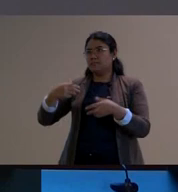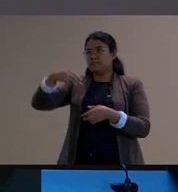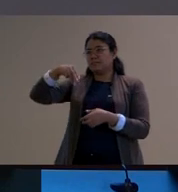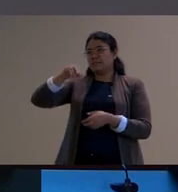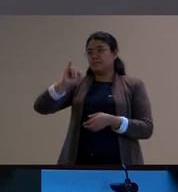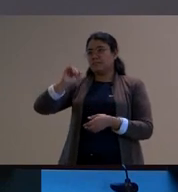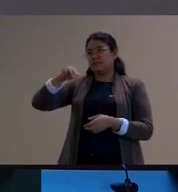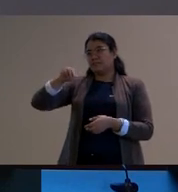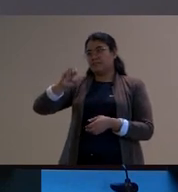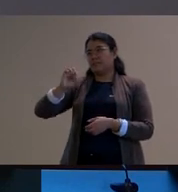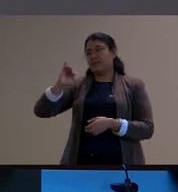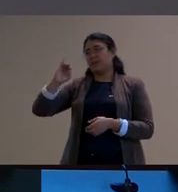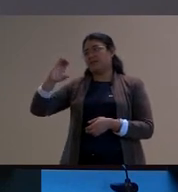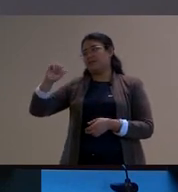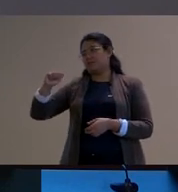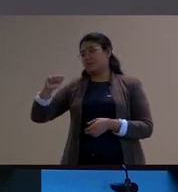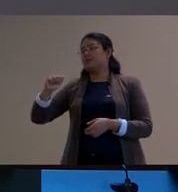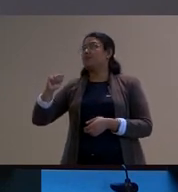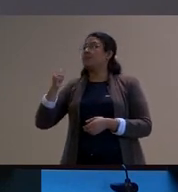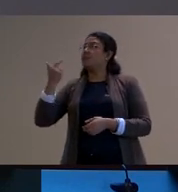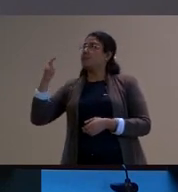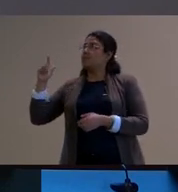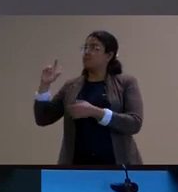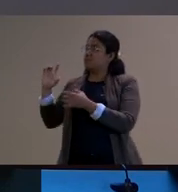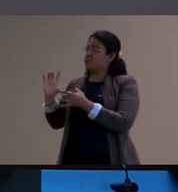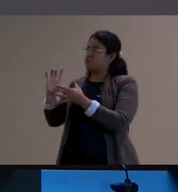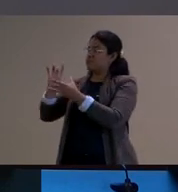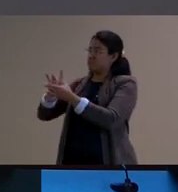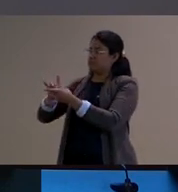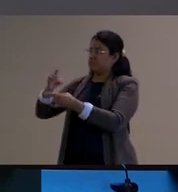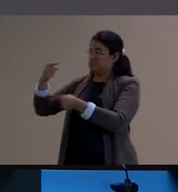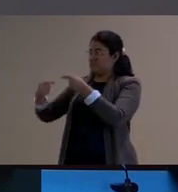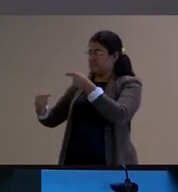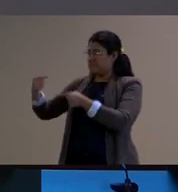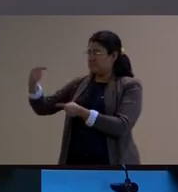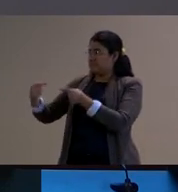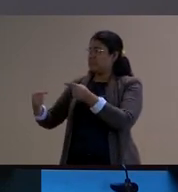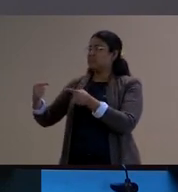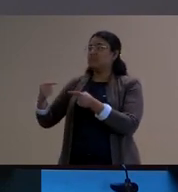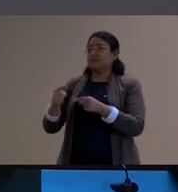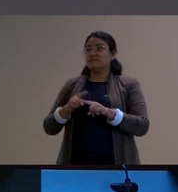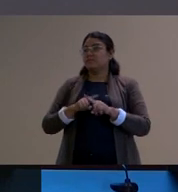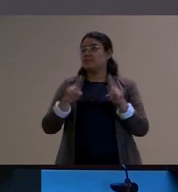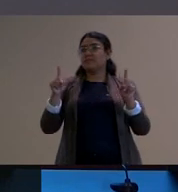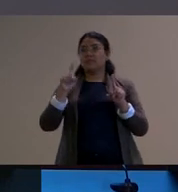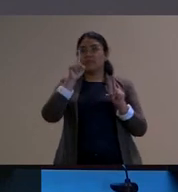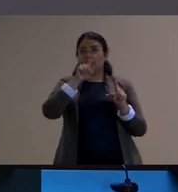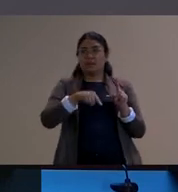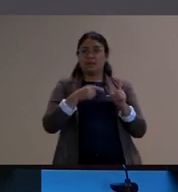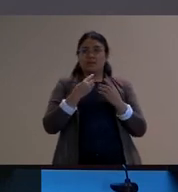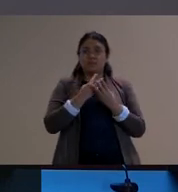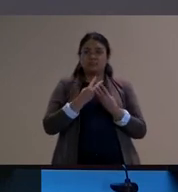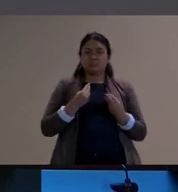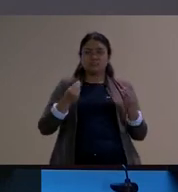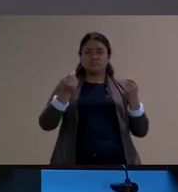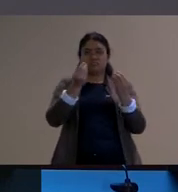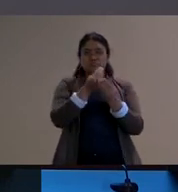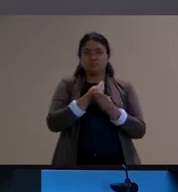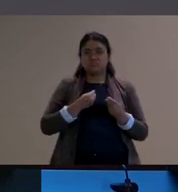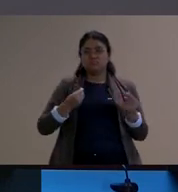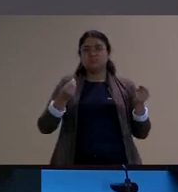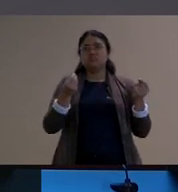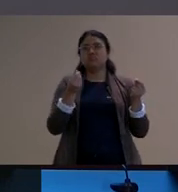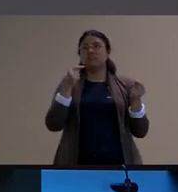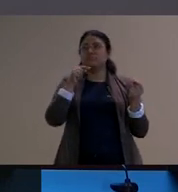daí daria outro encontro só para pensar isso mas enfim que é sensorial então que é de